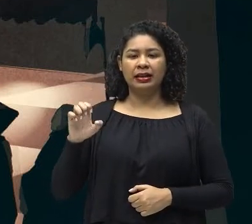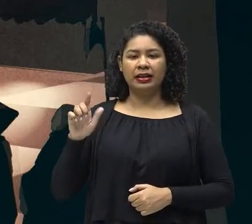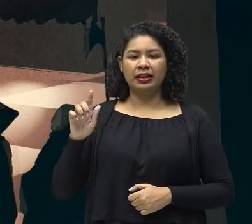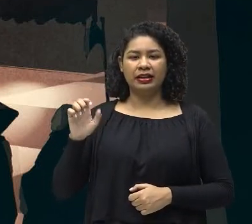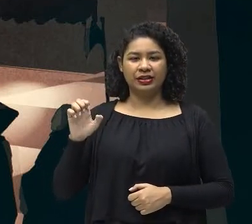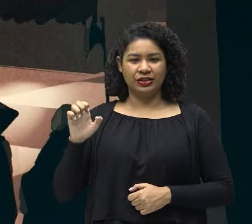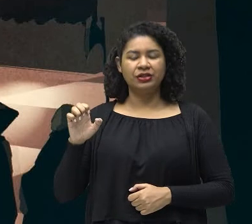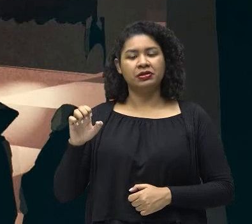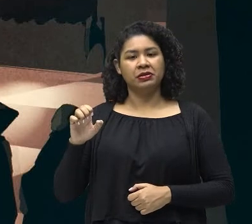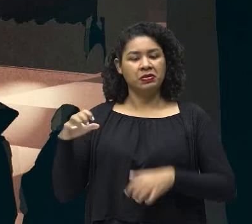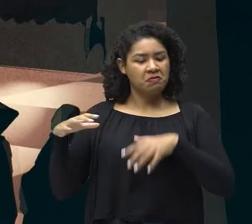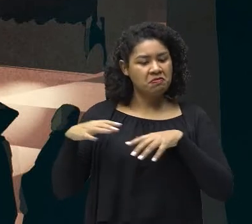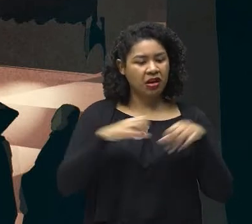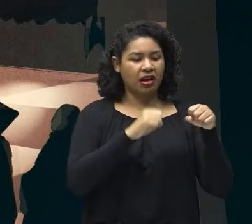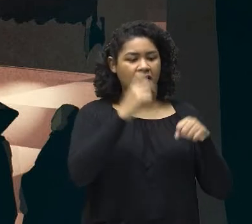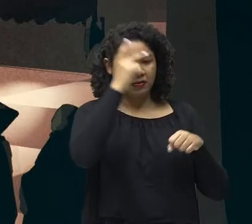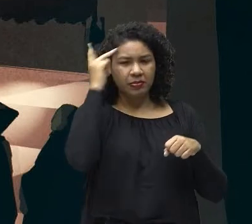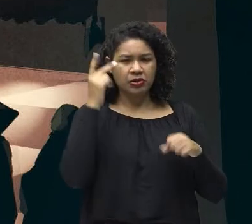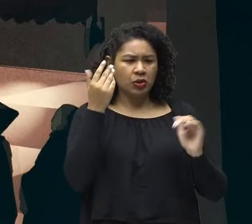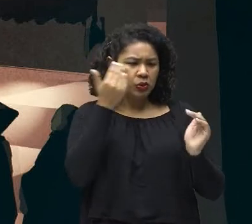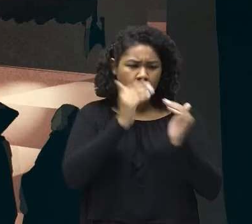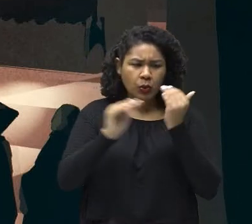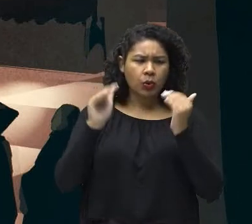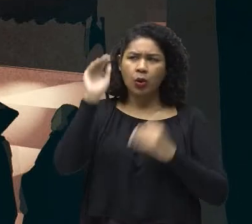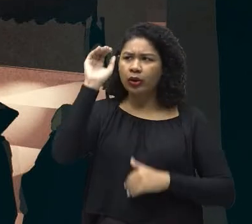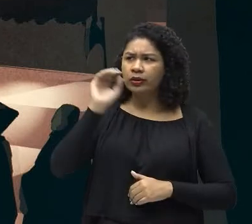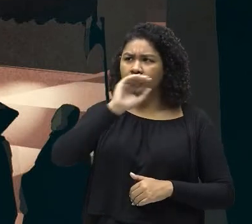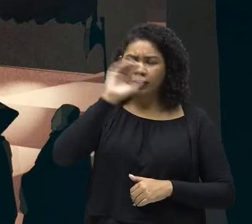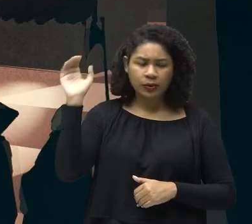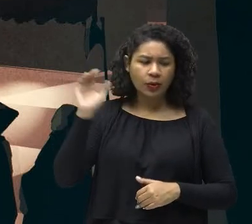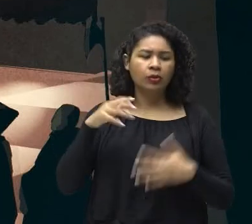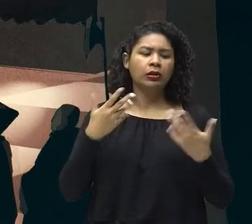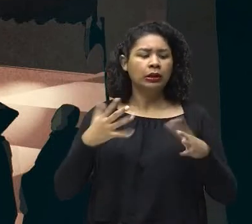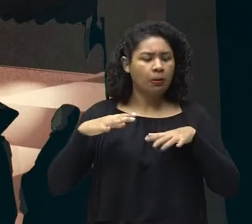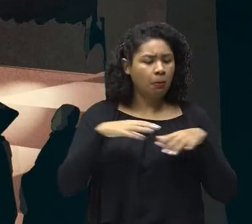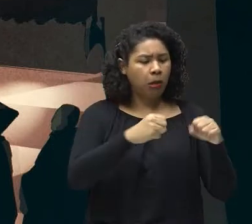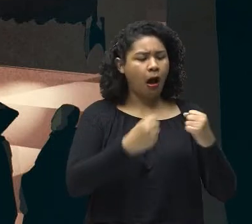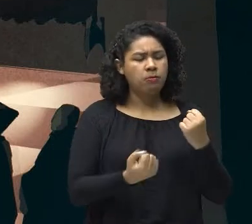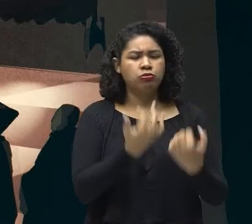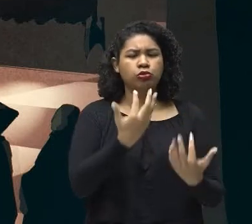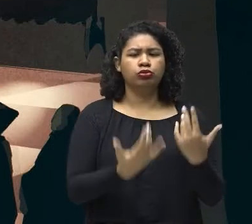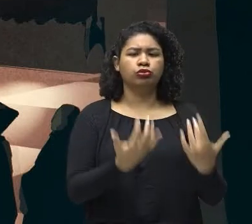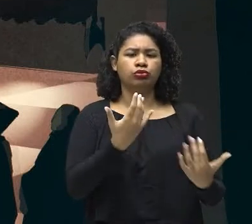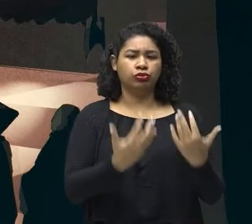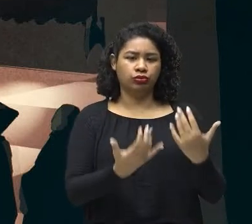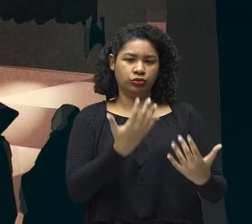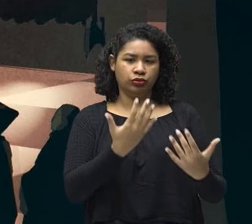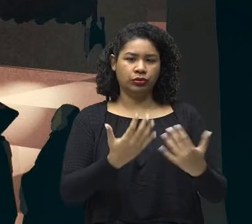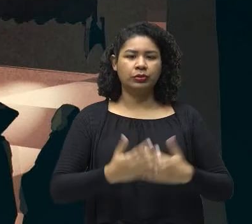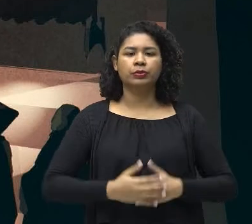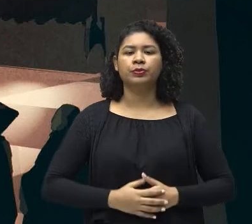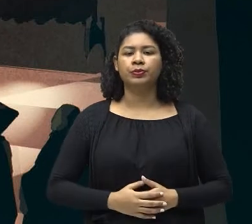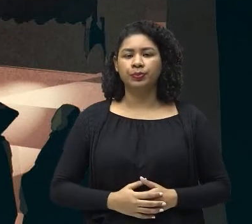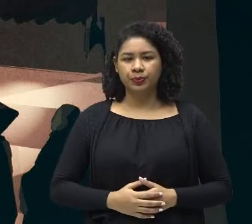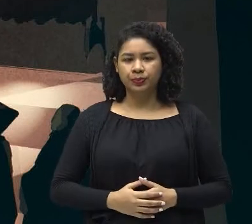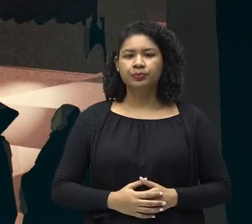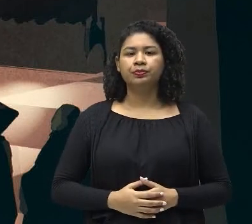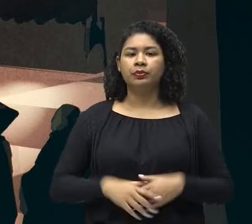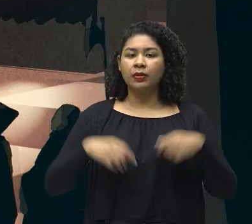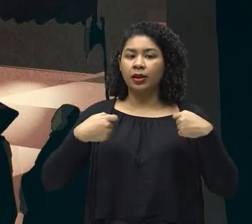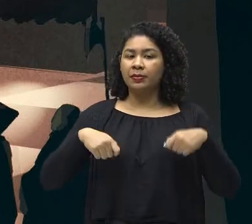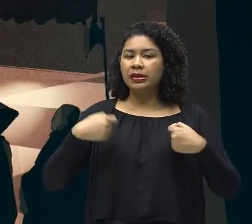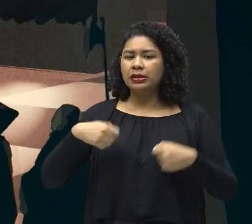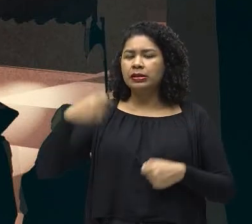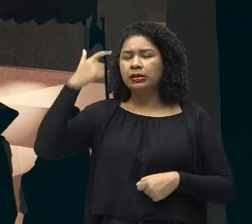discordavam Das ideias, daqueles dogmas, Das verdades absolutas Que eram proclamadas pela igreja. Temos que pensar